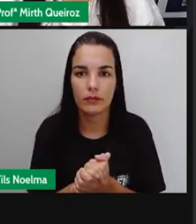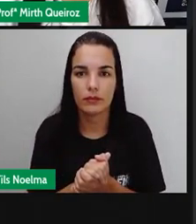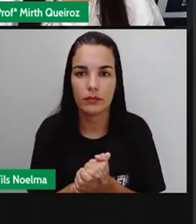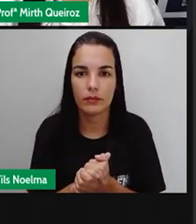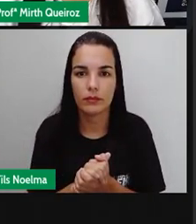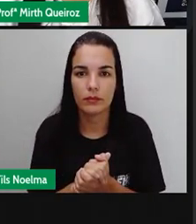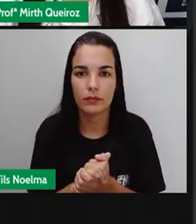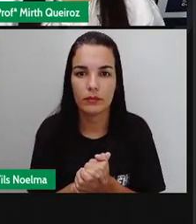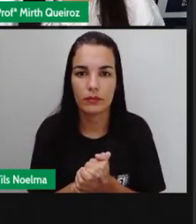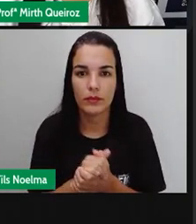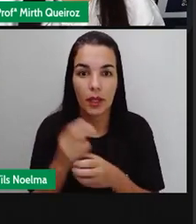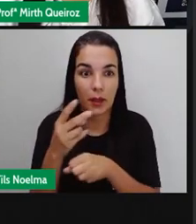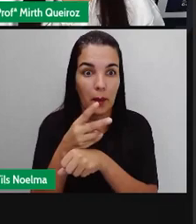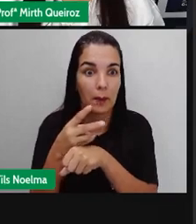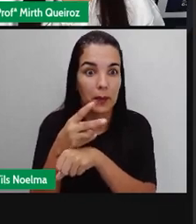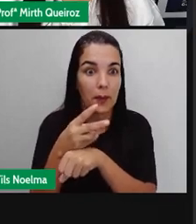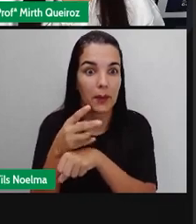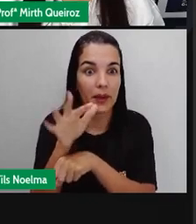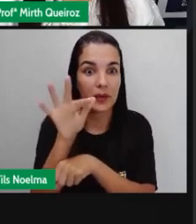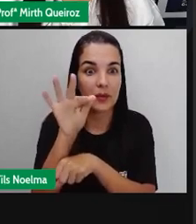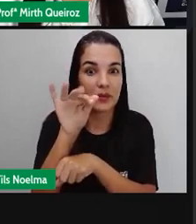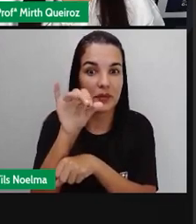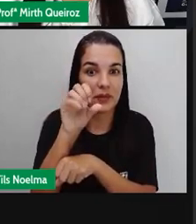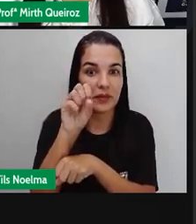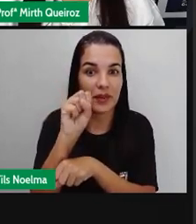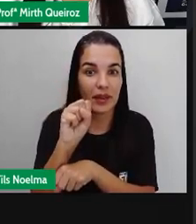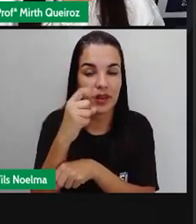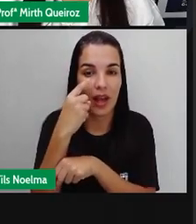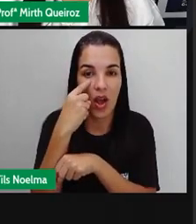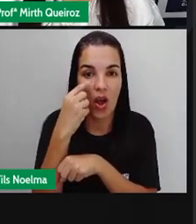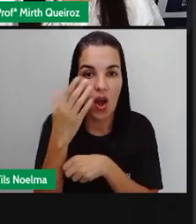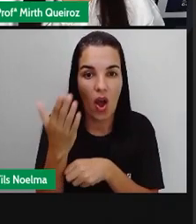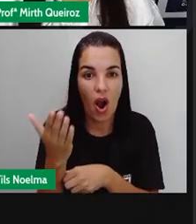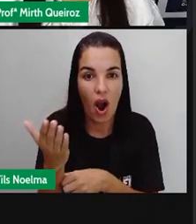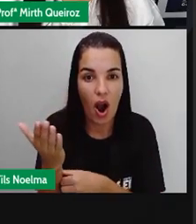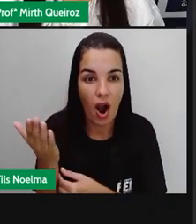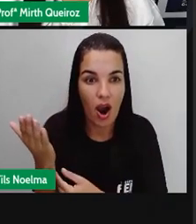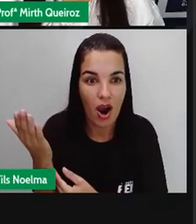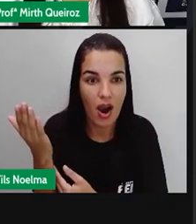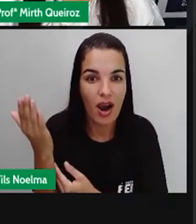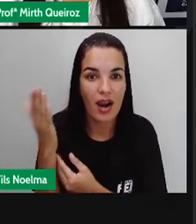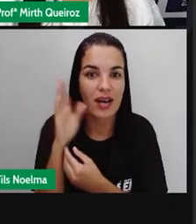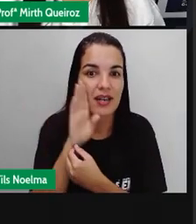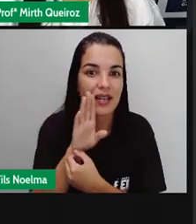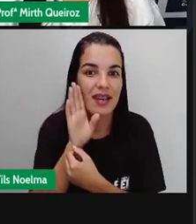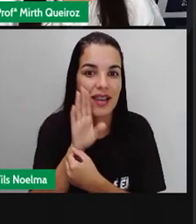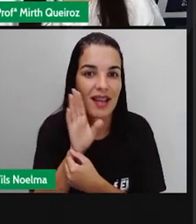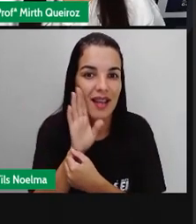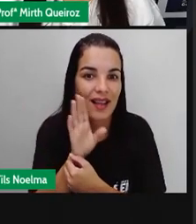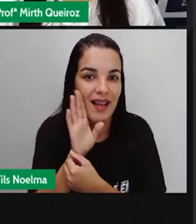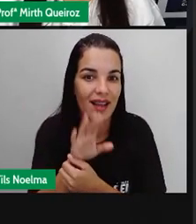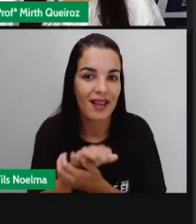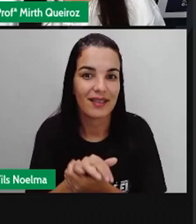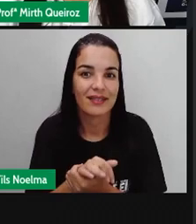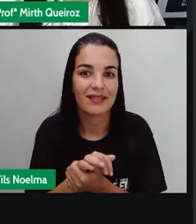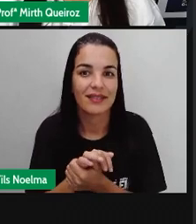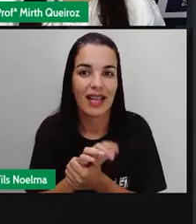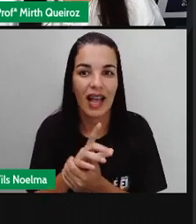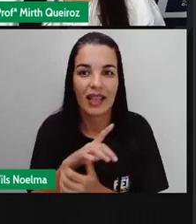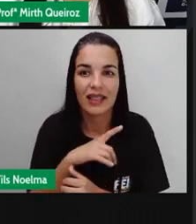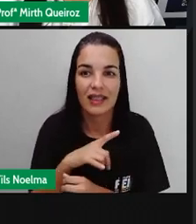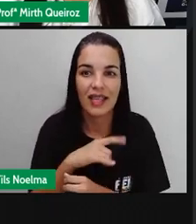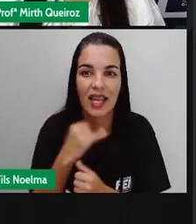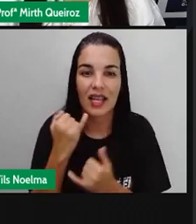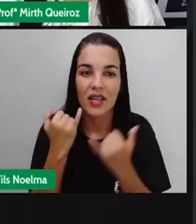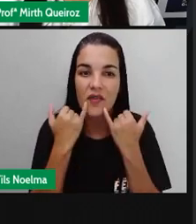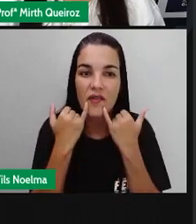Olha. Procurando, Feira de Santana. Olha que legal. Geralmente, vem ainda aqui com uma informação